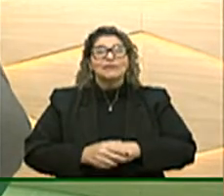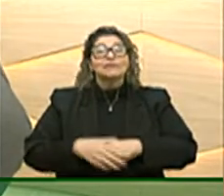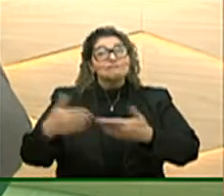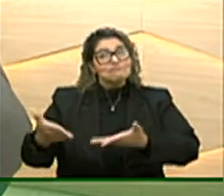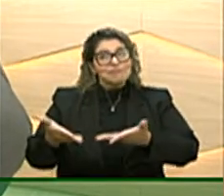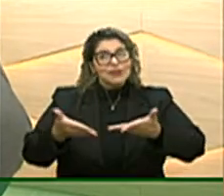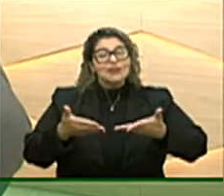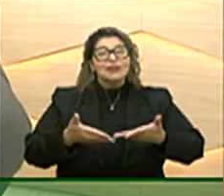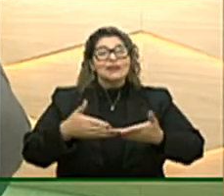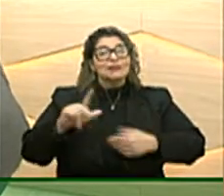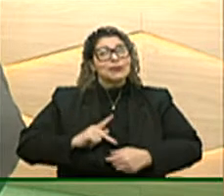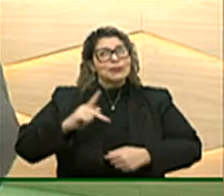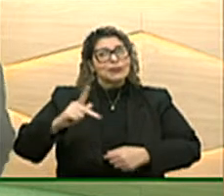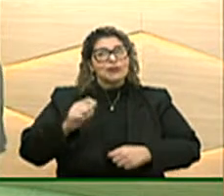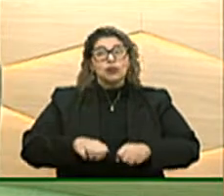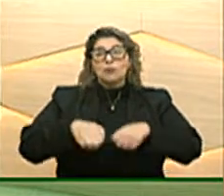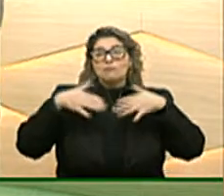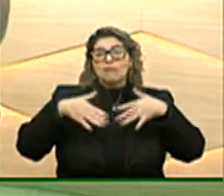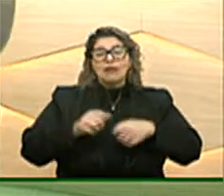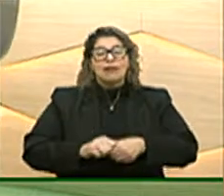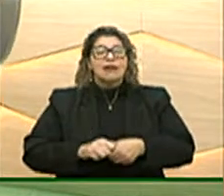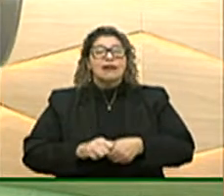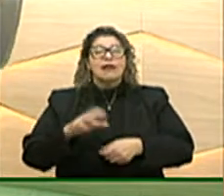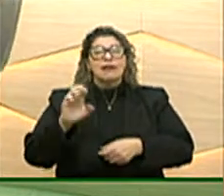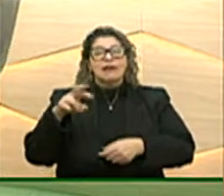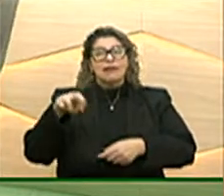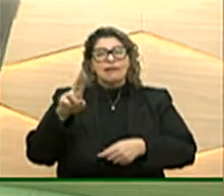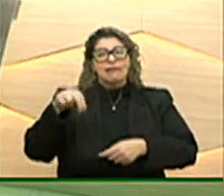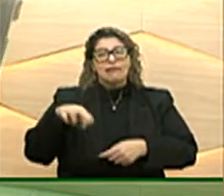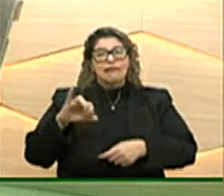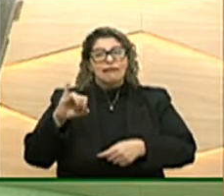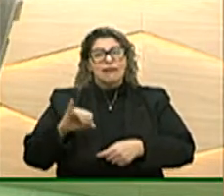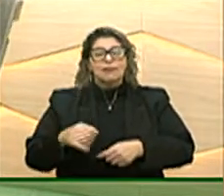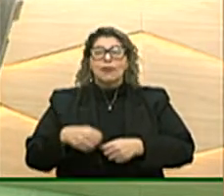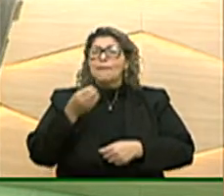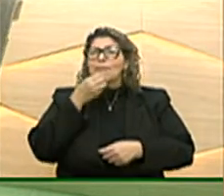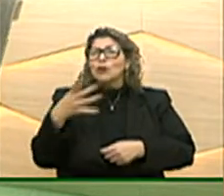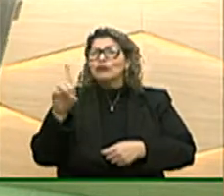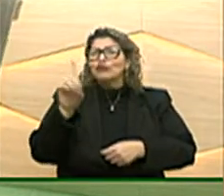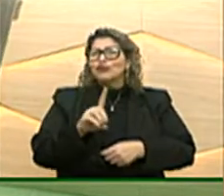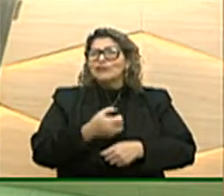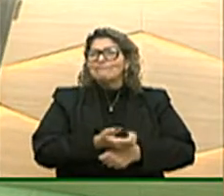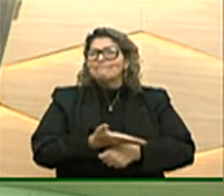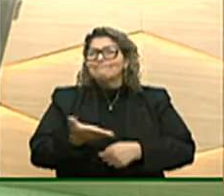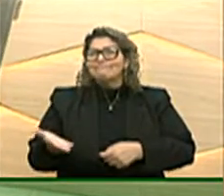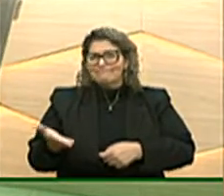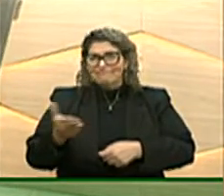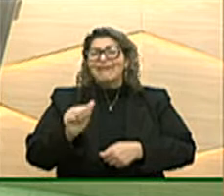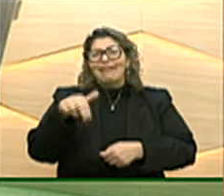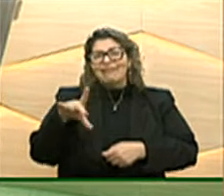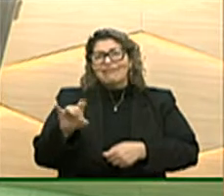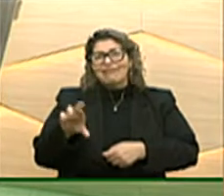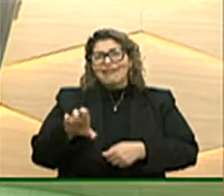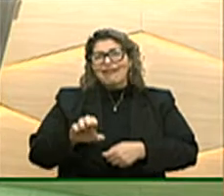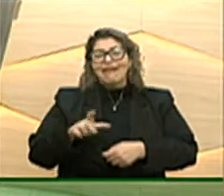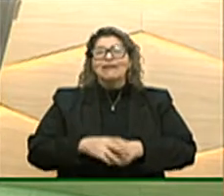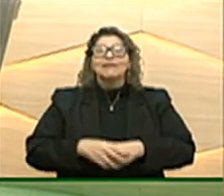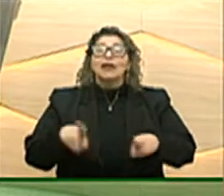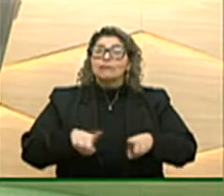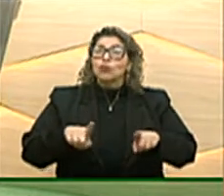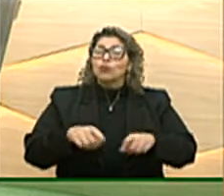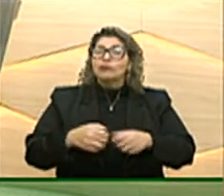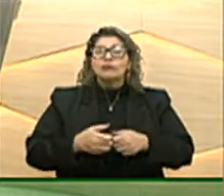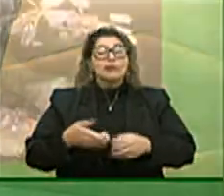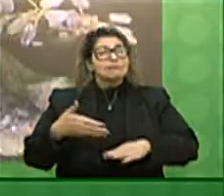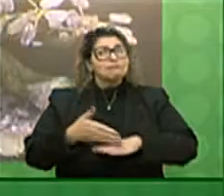presidente da Assembleia, deputado Hernani Polo. Deputado, um bom dia. Muito bom dia, André Machado. Bom dia a todos que nos